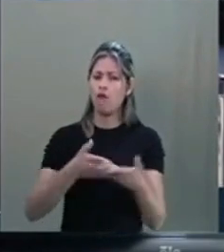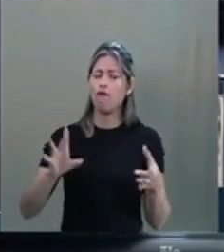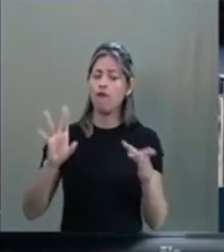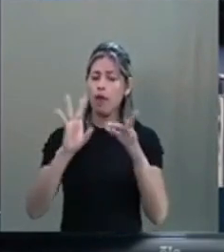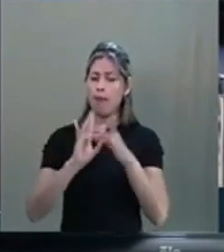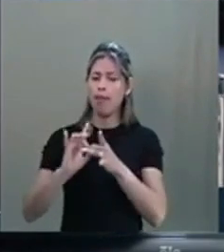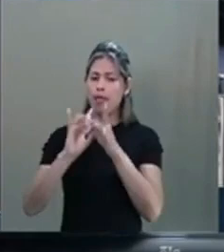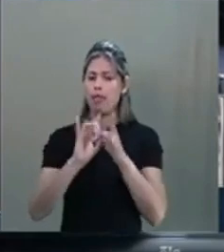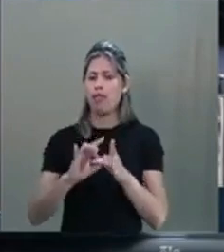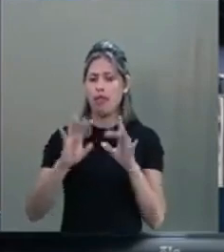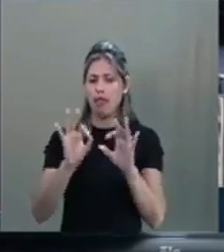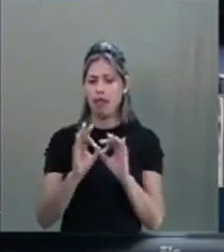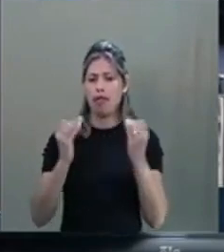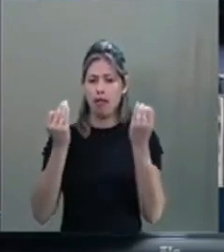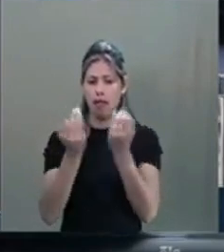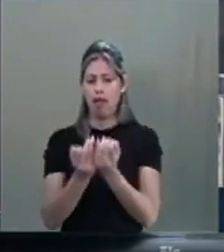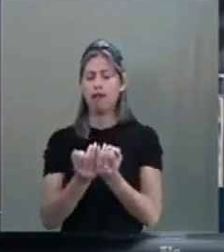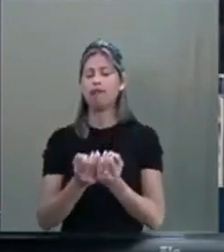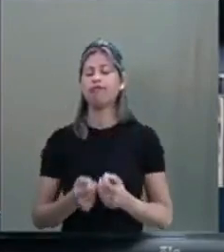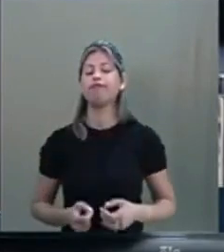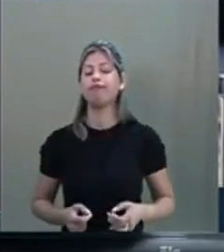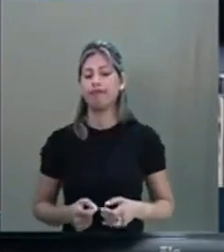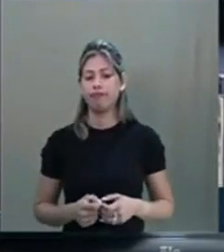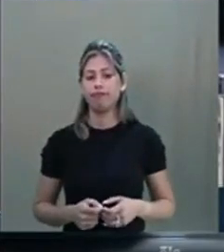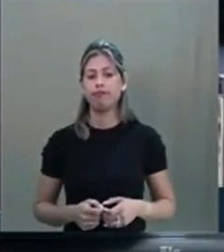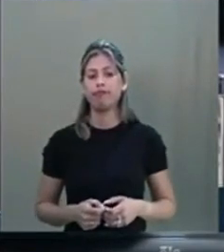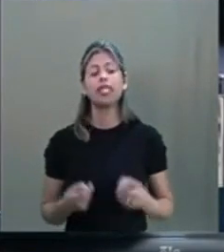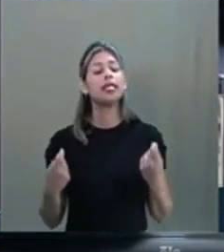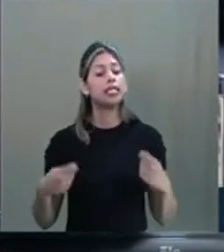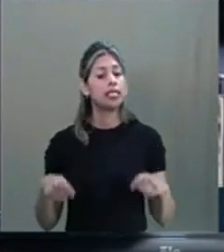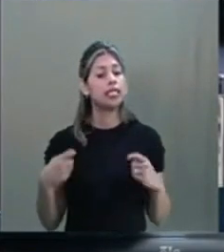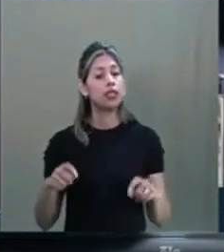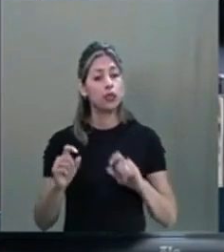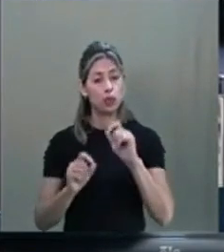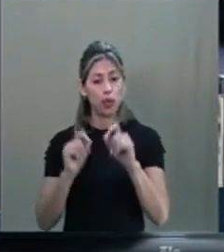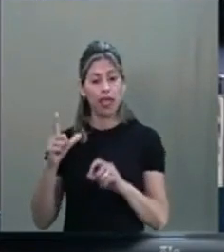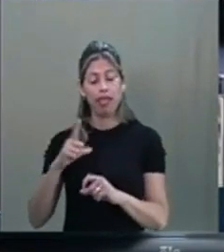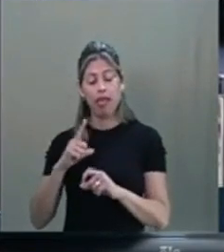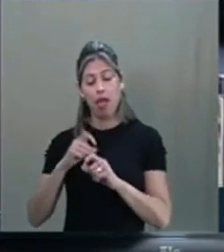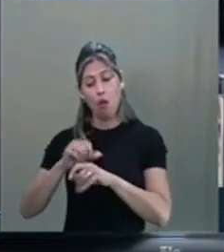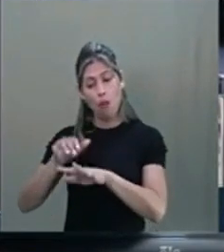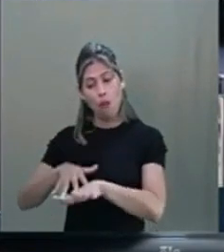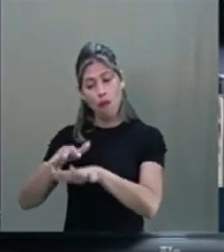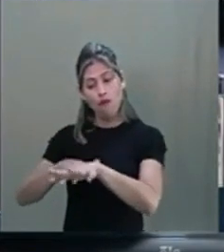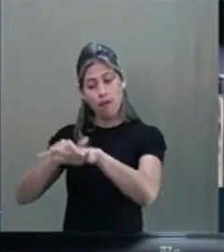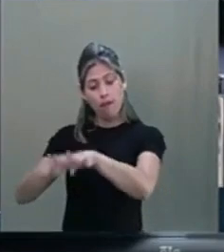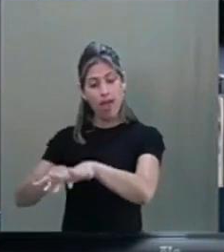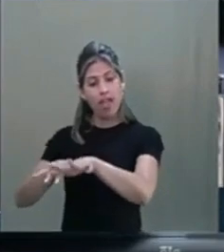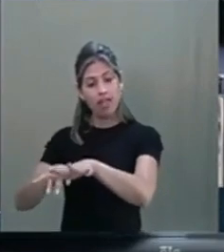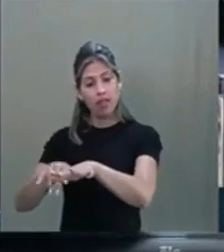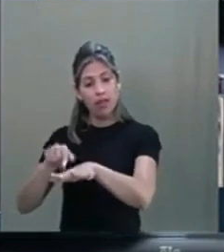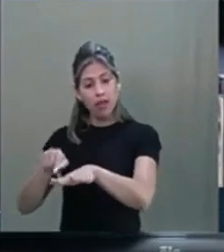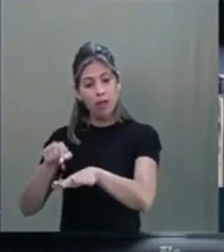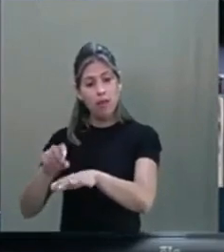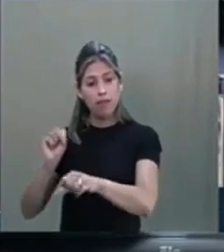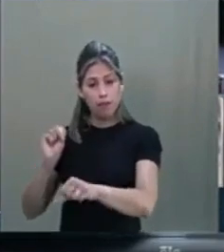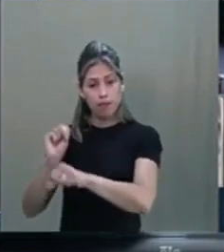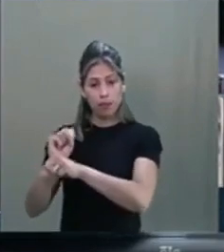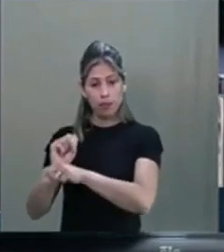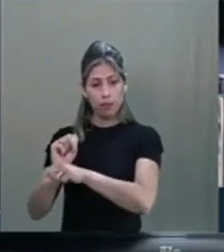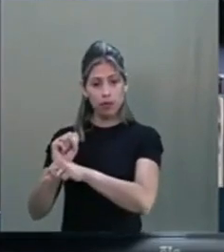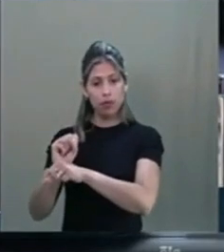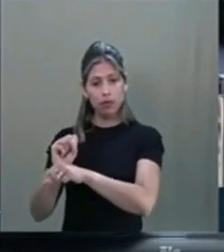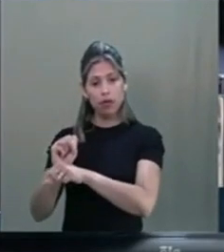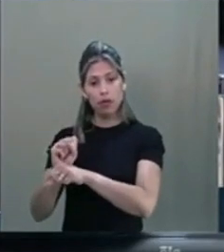enfim. Então, existe um movimento para parar essa